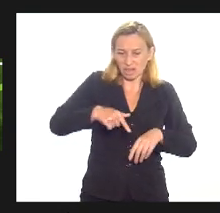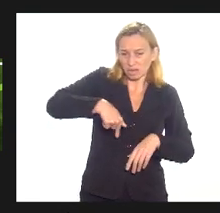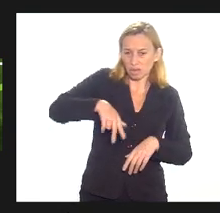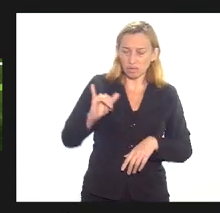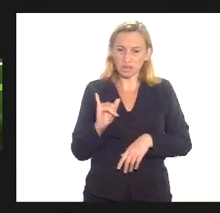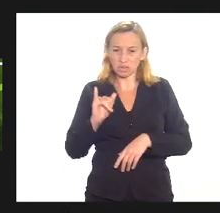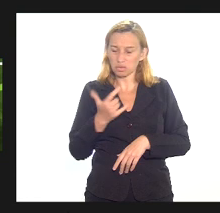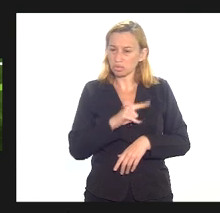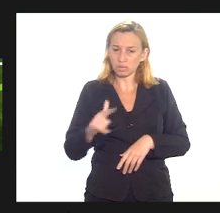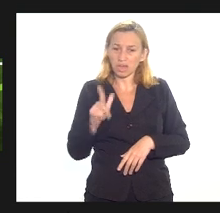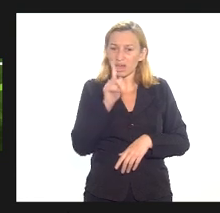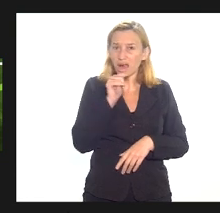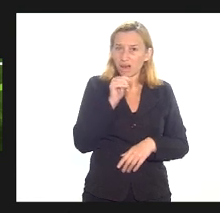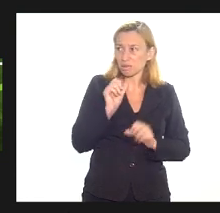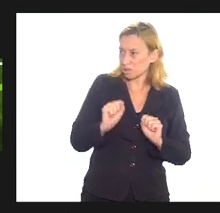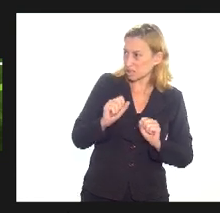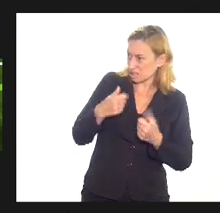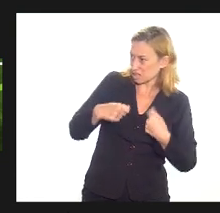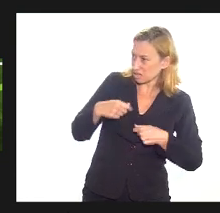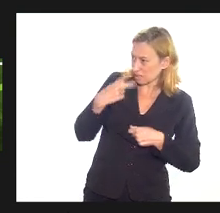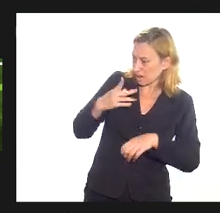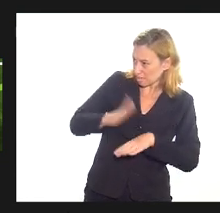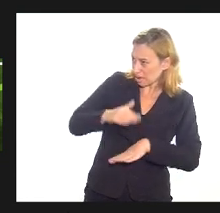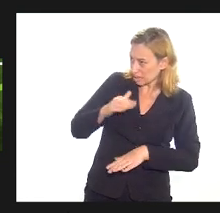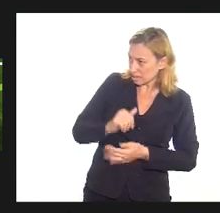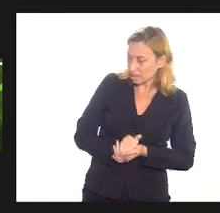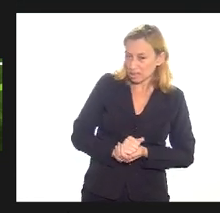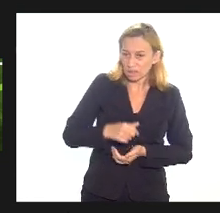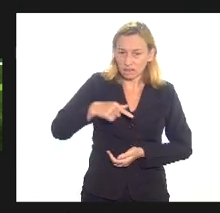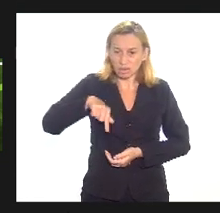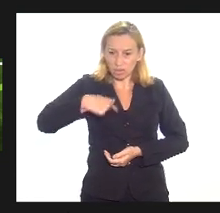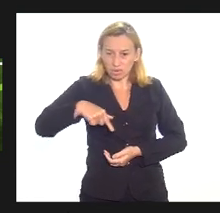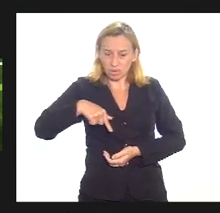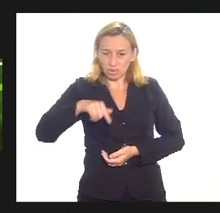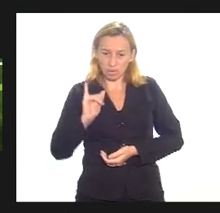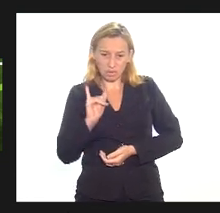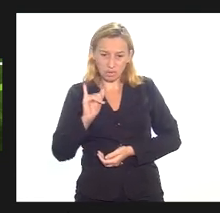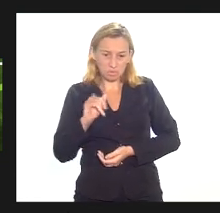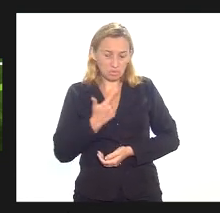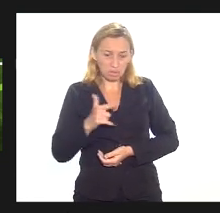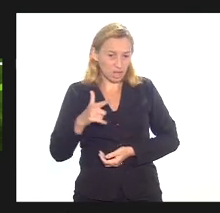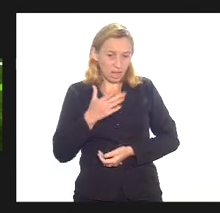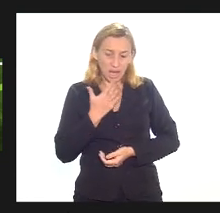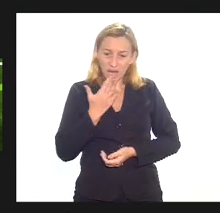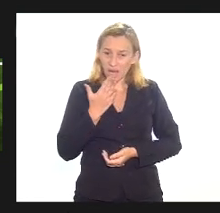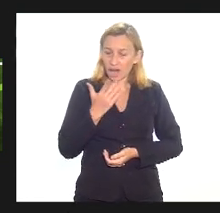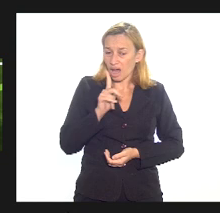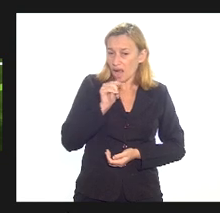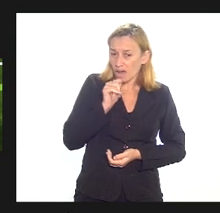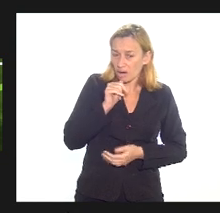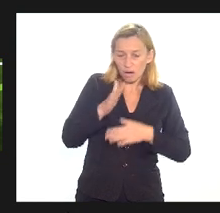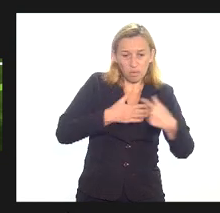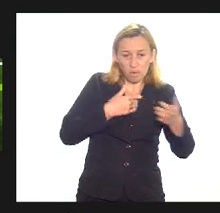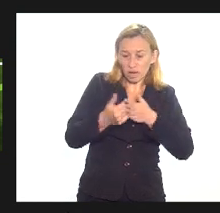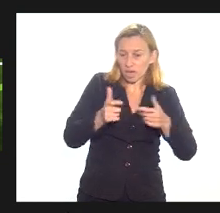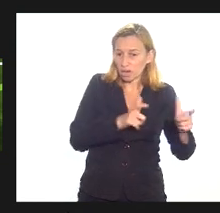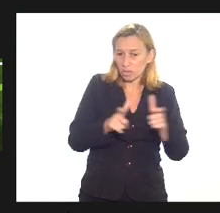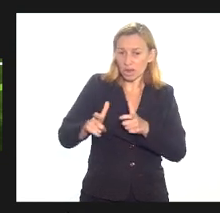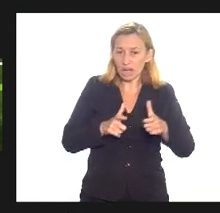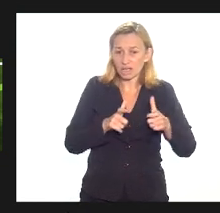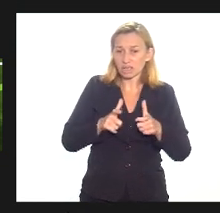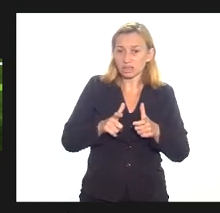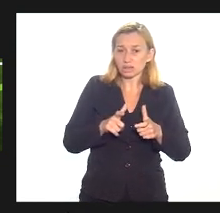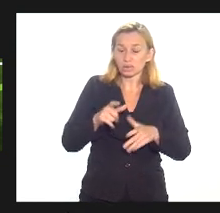Iguaçu não tem água preciso dizer mais alguma coisa a água sai de Novo Iguaçu e Novo Iguaçu não tem água bom isso aí qualquer lugar do mundo também ninguém vai entender aqui no bloco